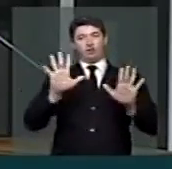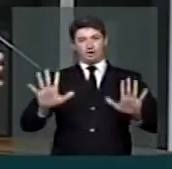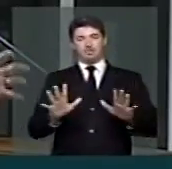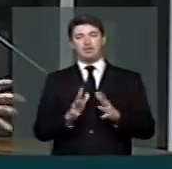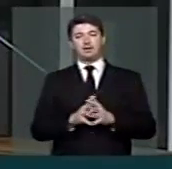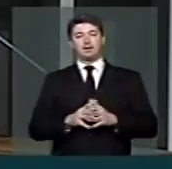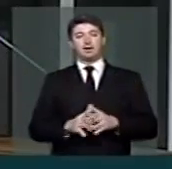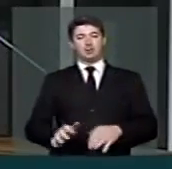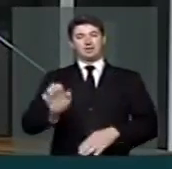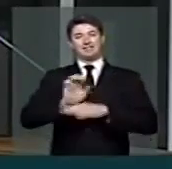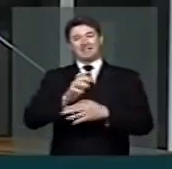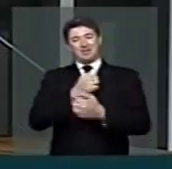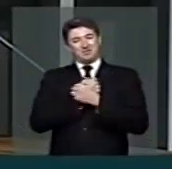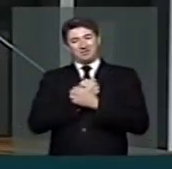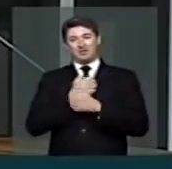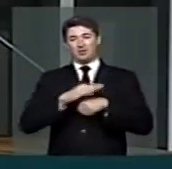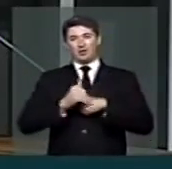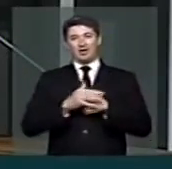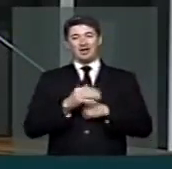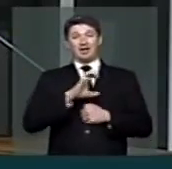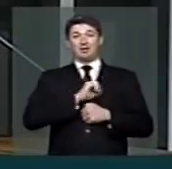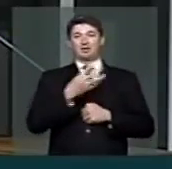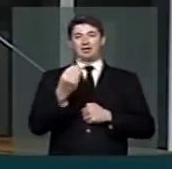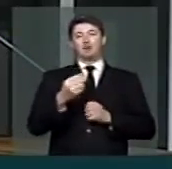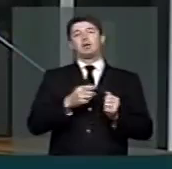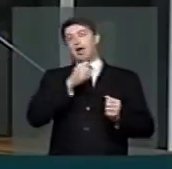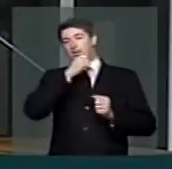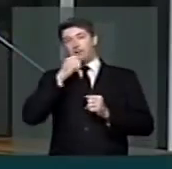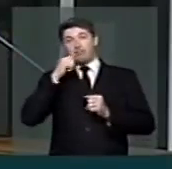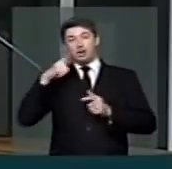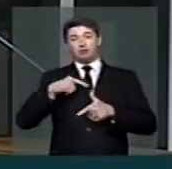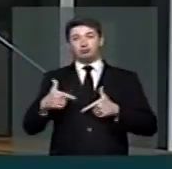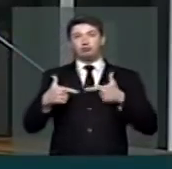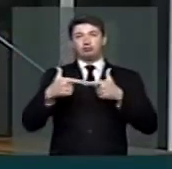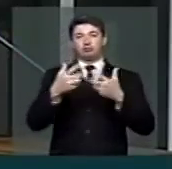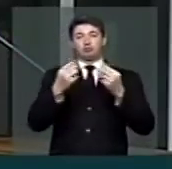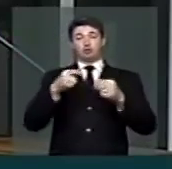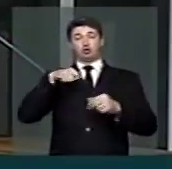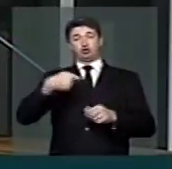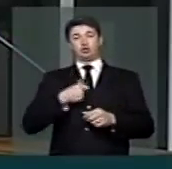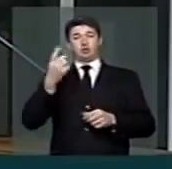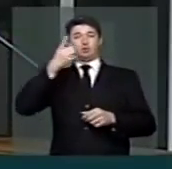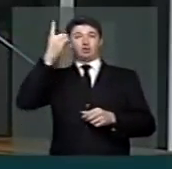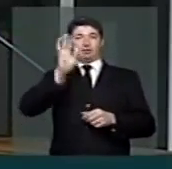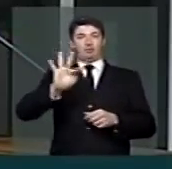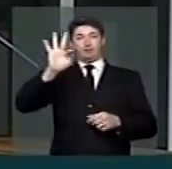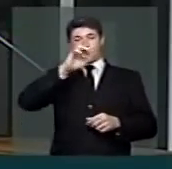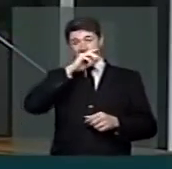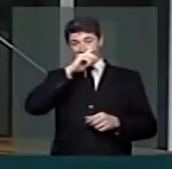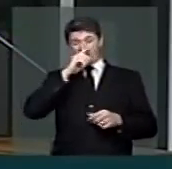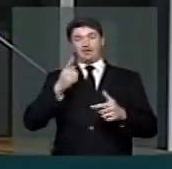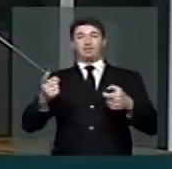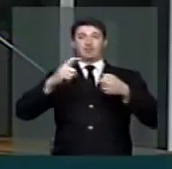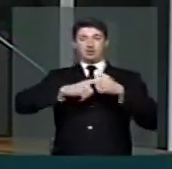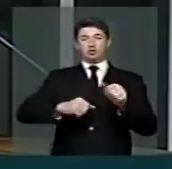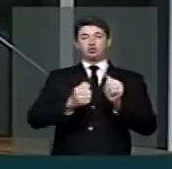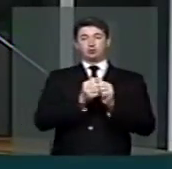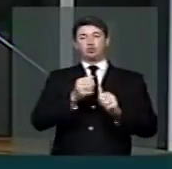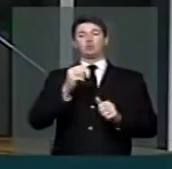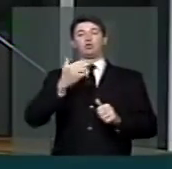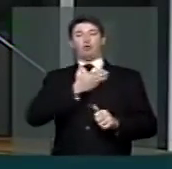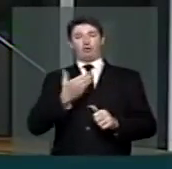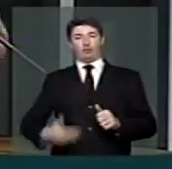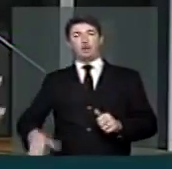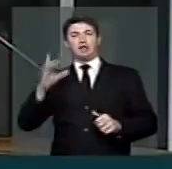tarde, meu estado querido do Amapá. Duas iniciativas que tive como deputado federal, associado, claro, ao governo da presidente